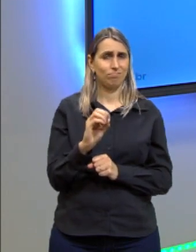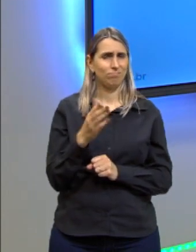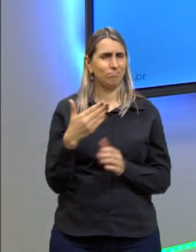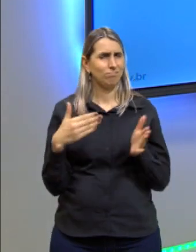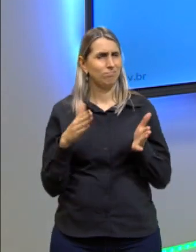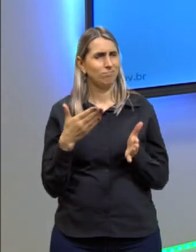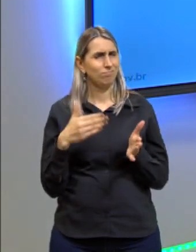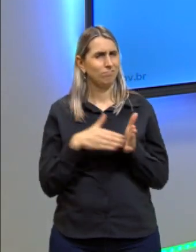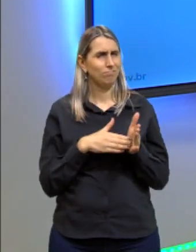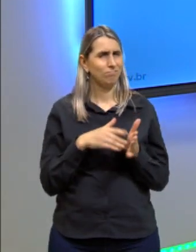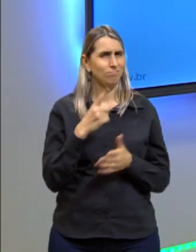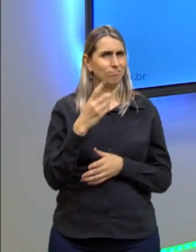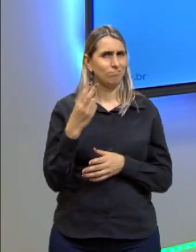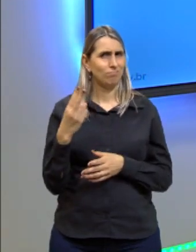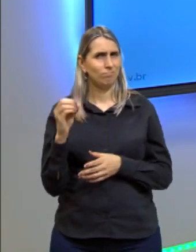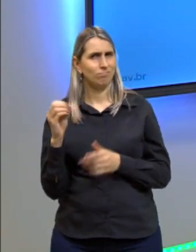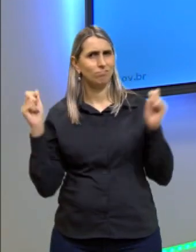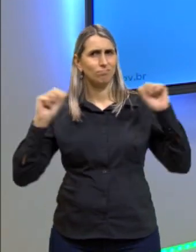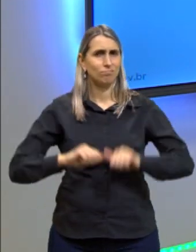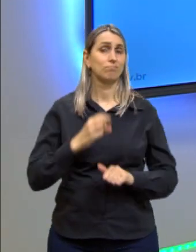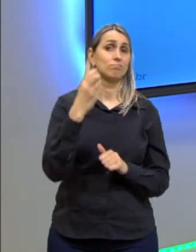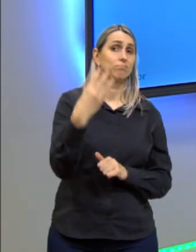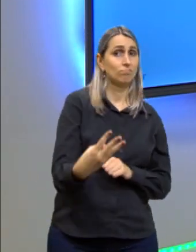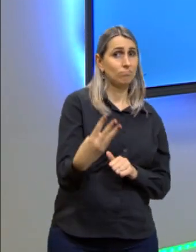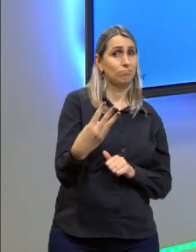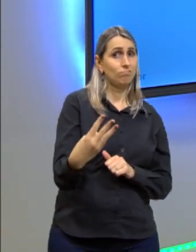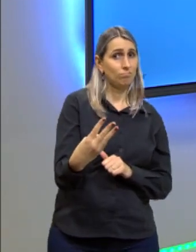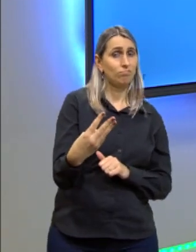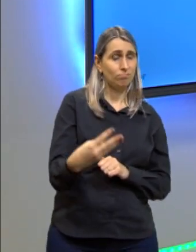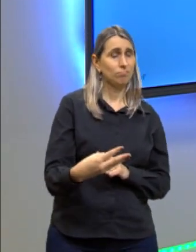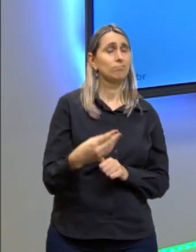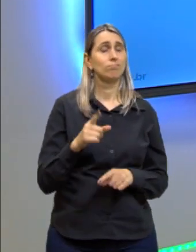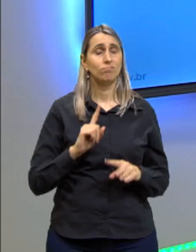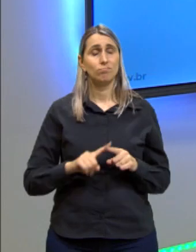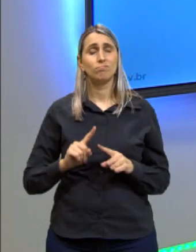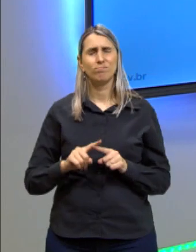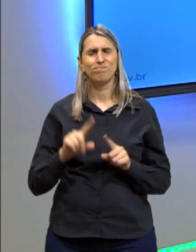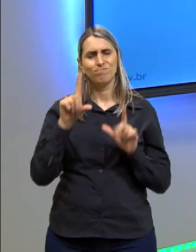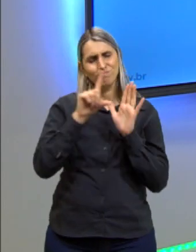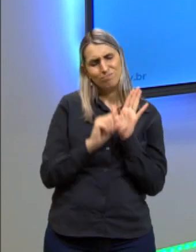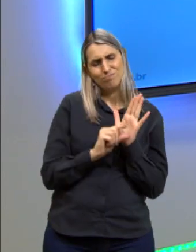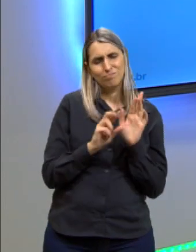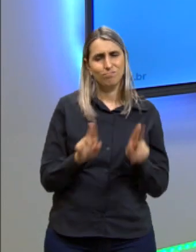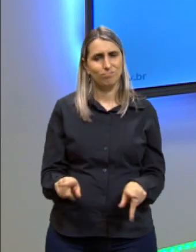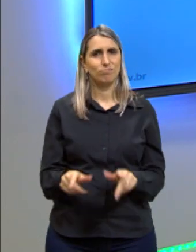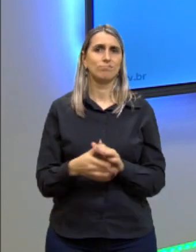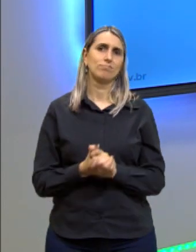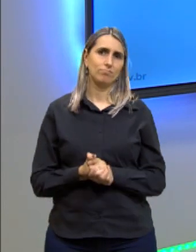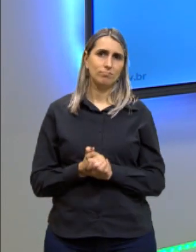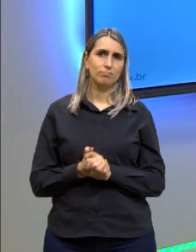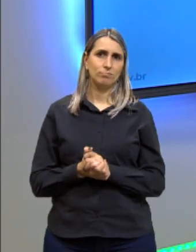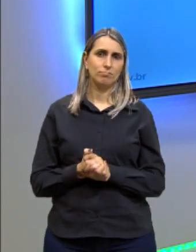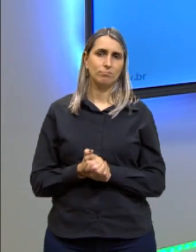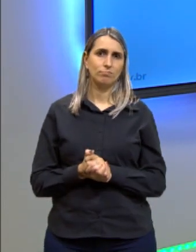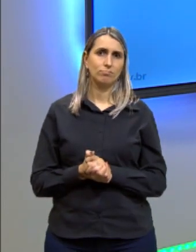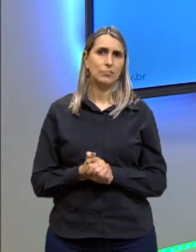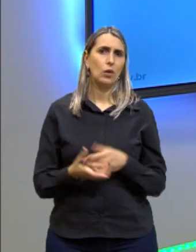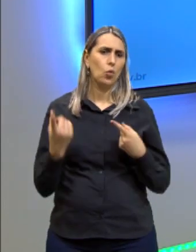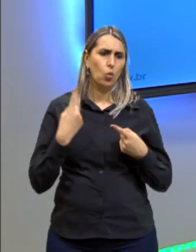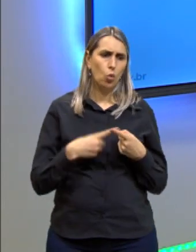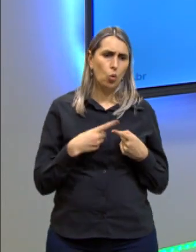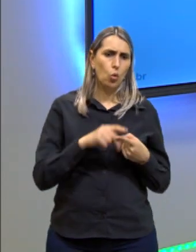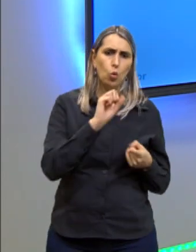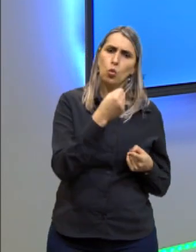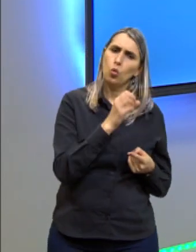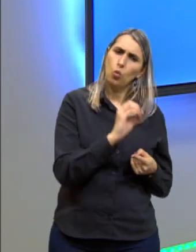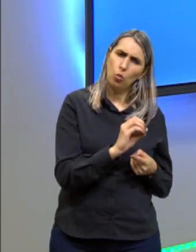120 na competência 3, porque é muito pequena essa diferença, tá? Porque o 80